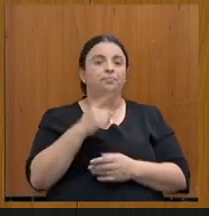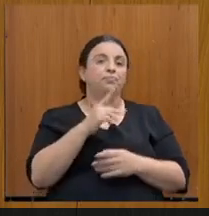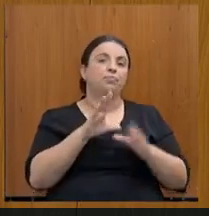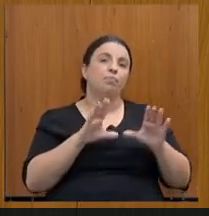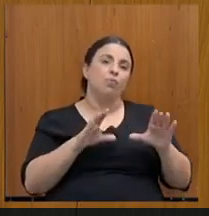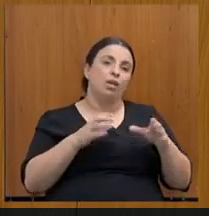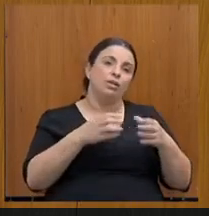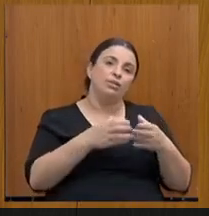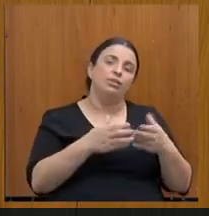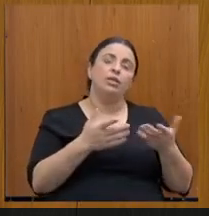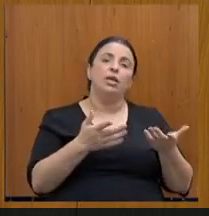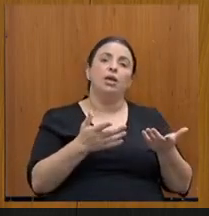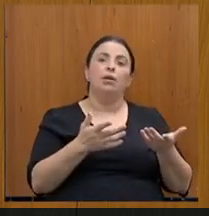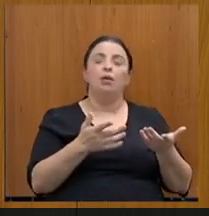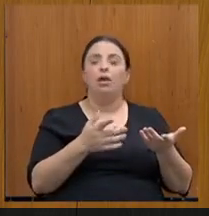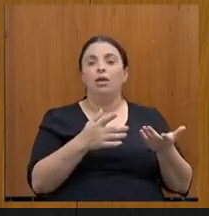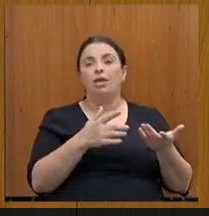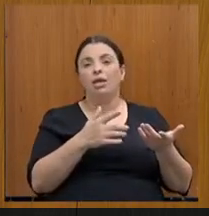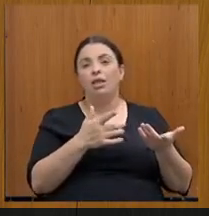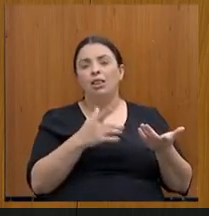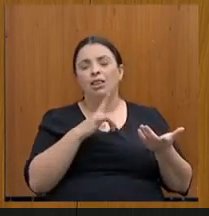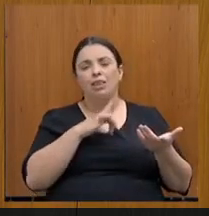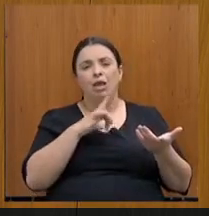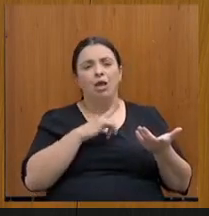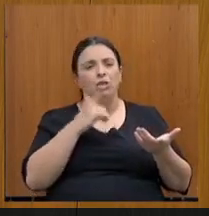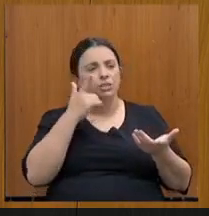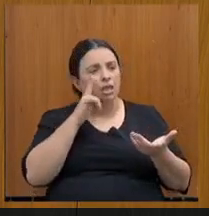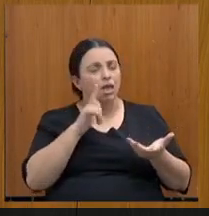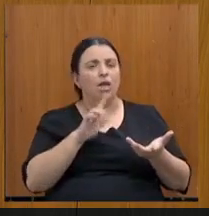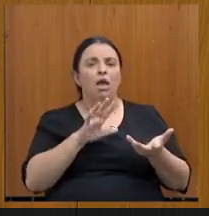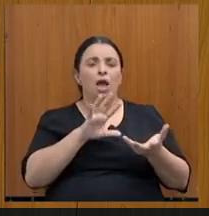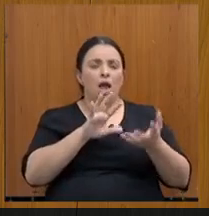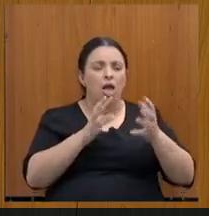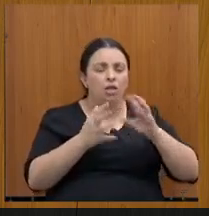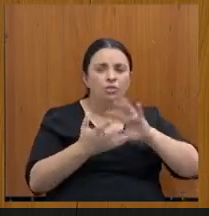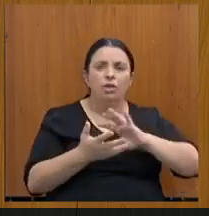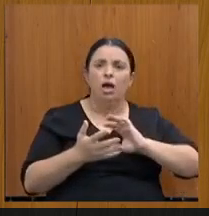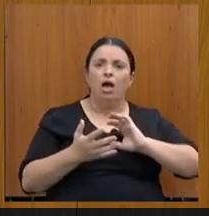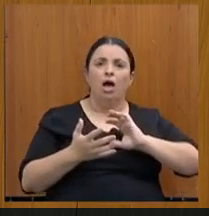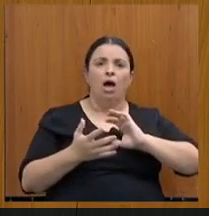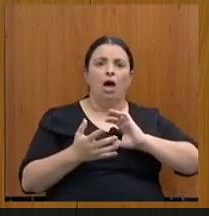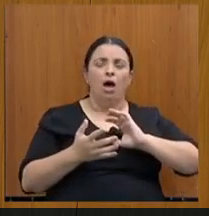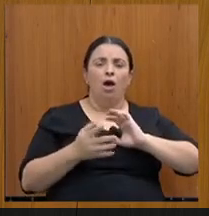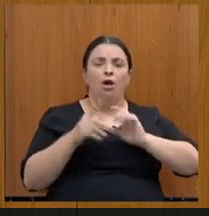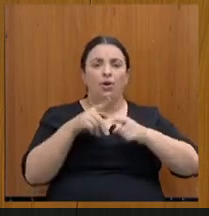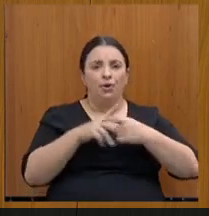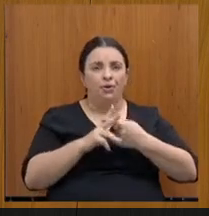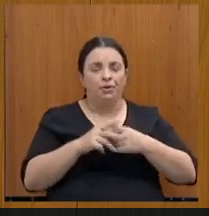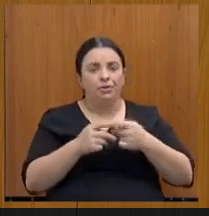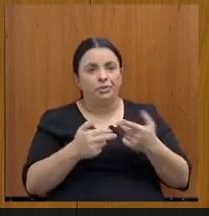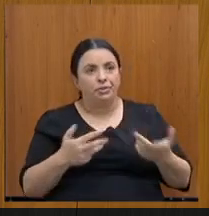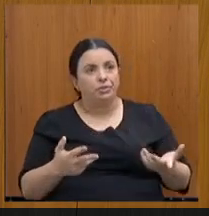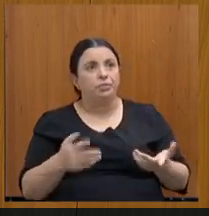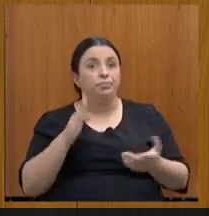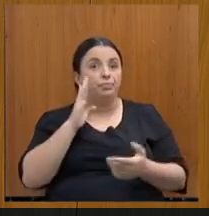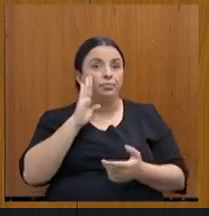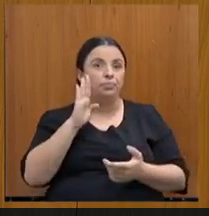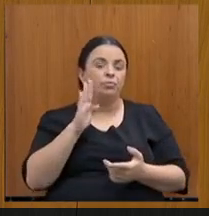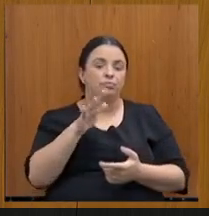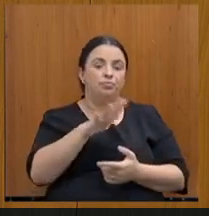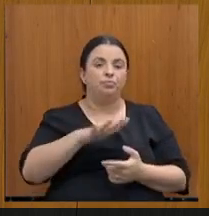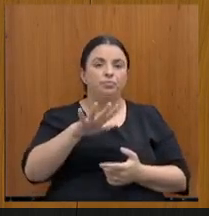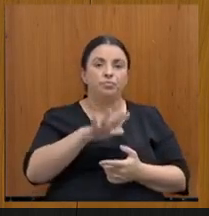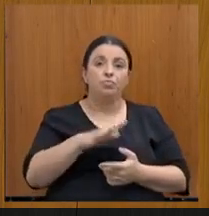feito as reestruturações necessárias para que, principalmente, o setor de laticínios consiga